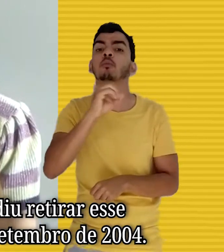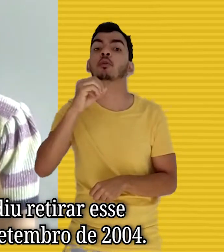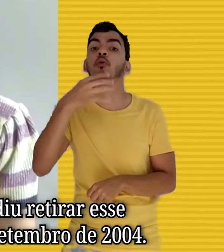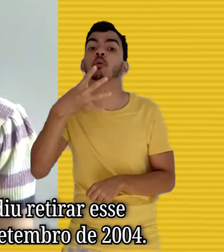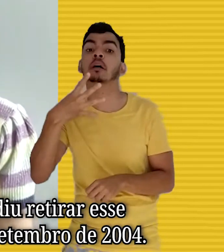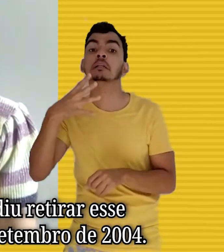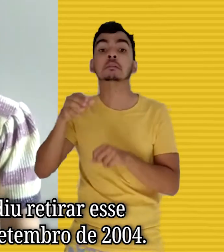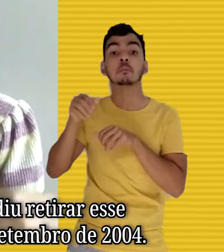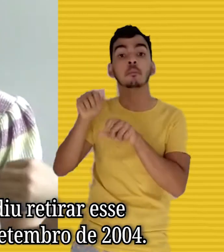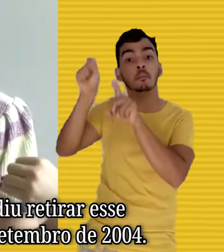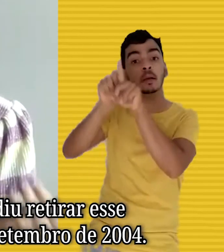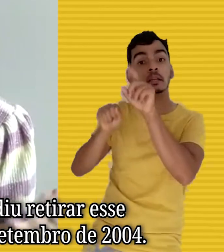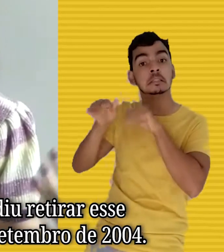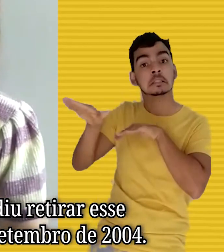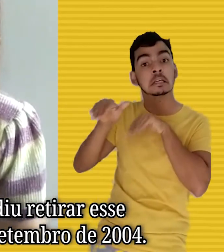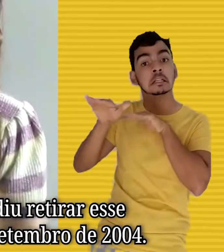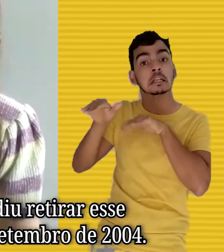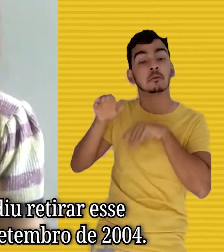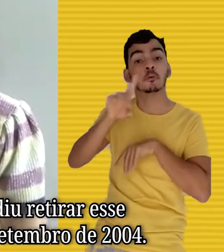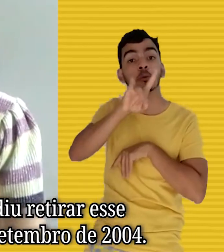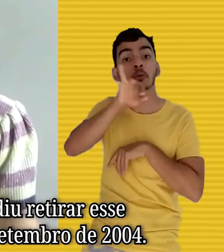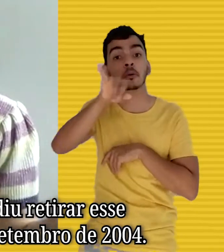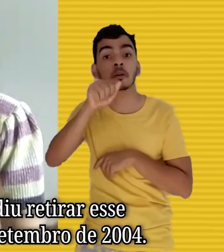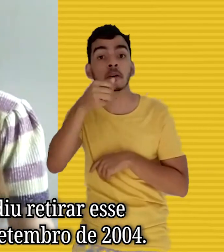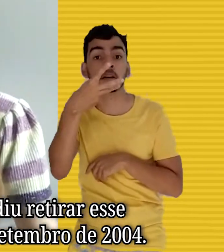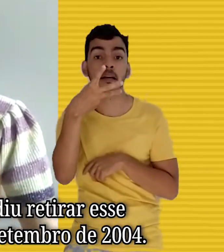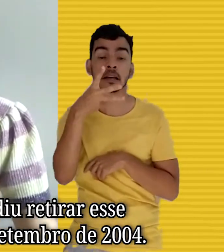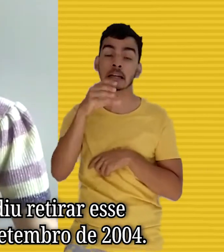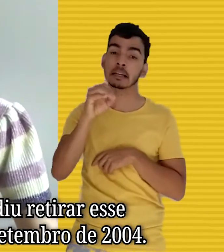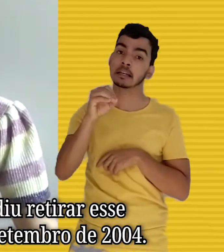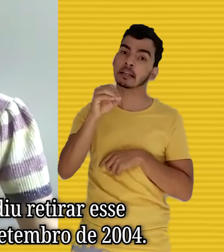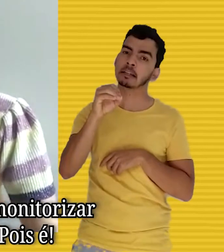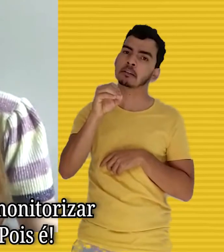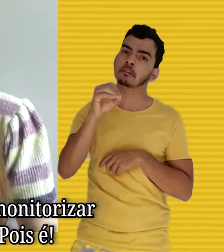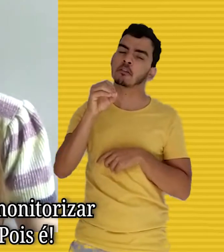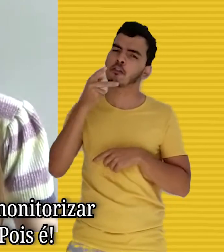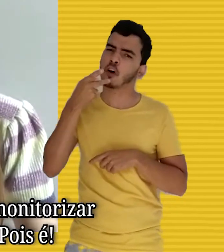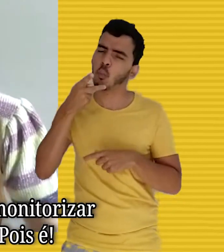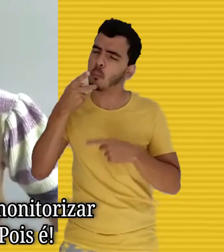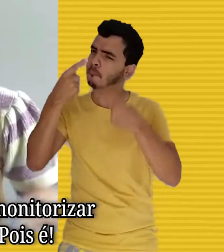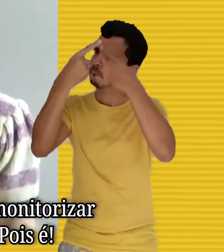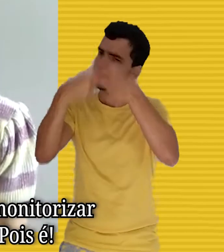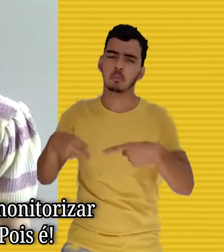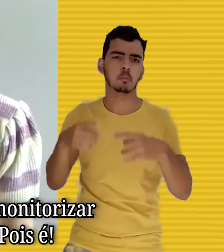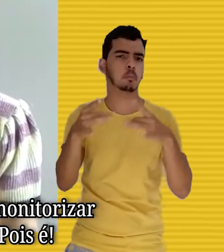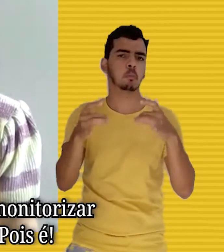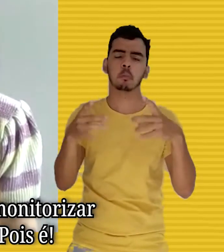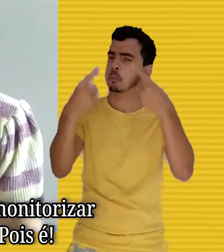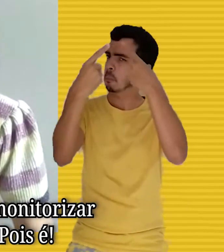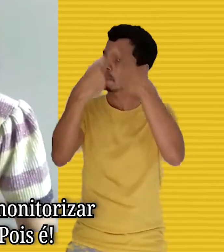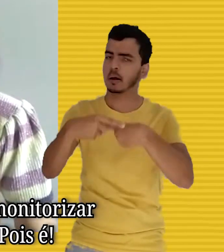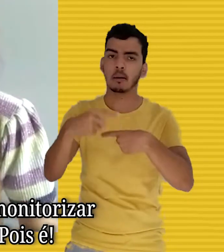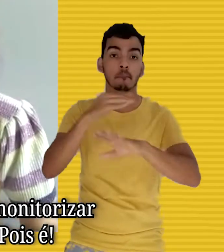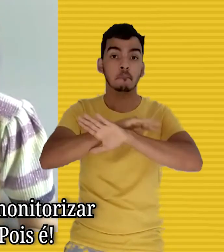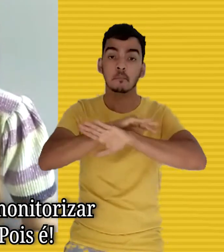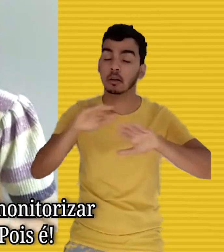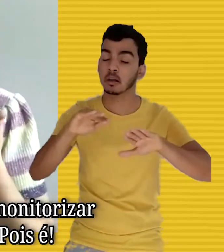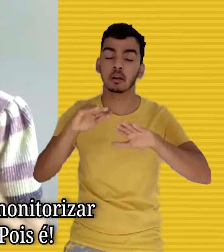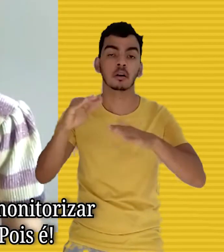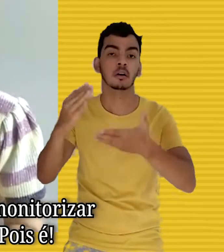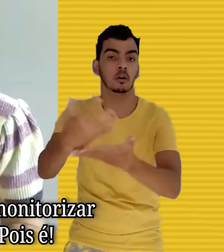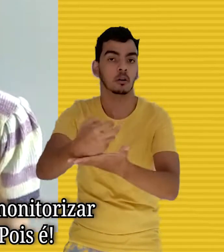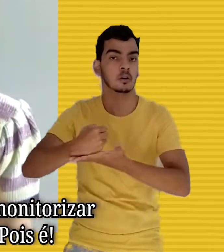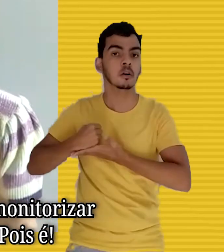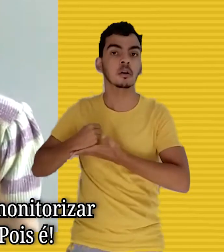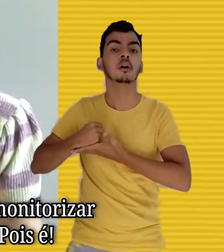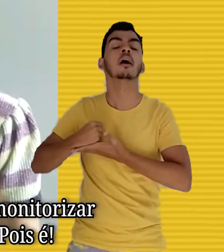medicamento do mercado em 30 de setembro de 2004. E aí, viram como é importante monitorizar